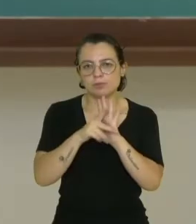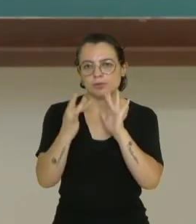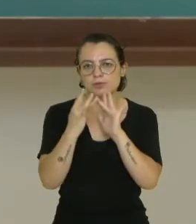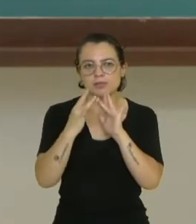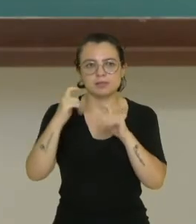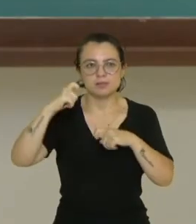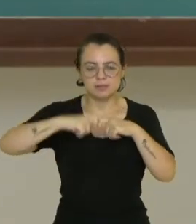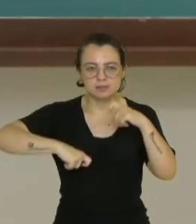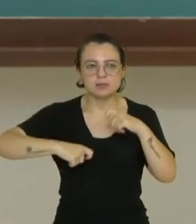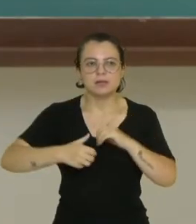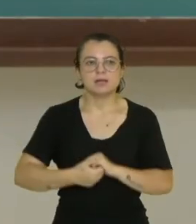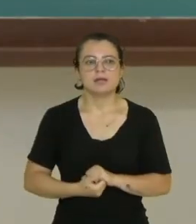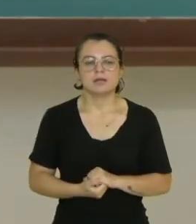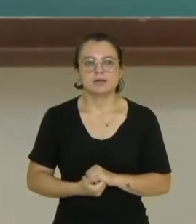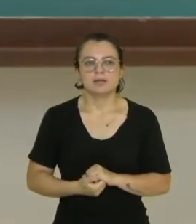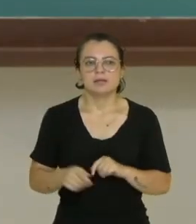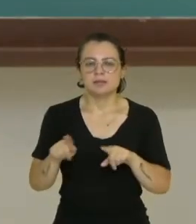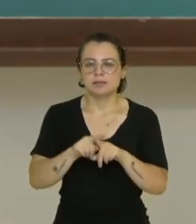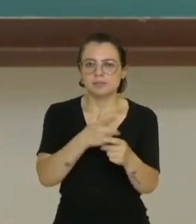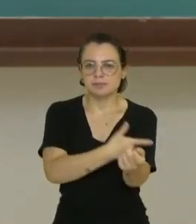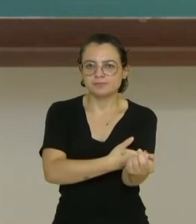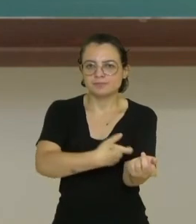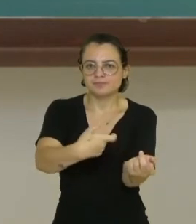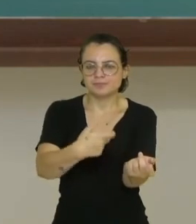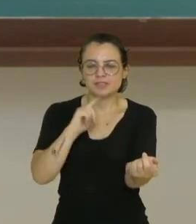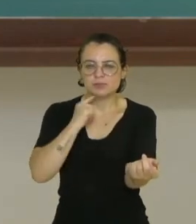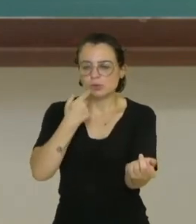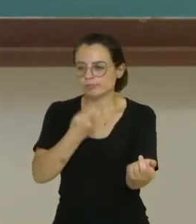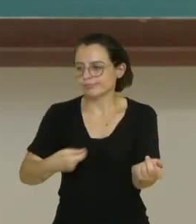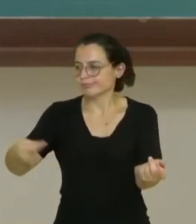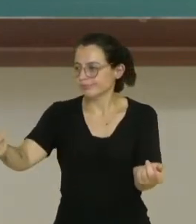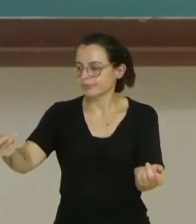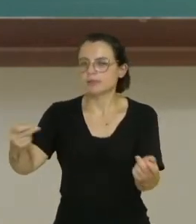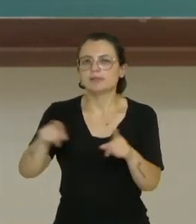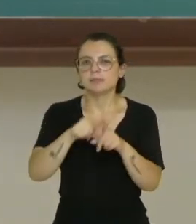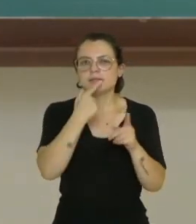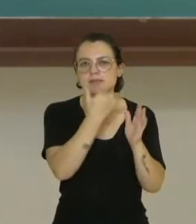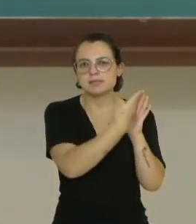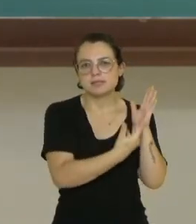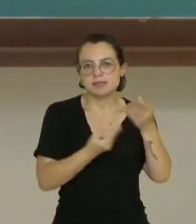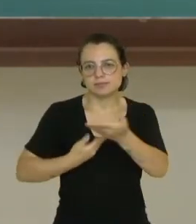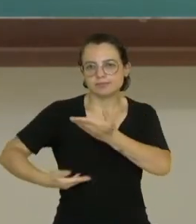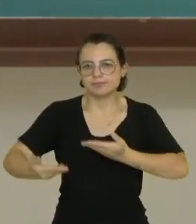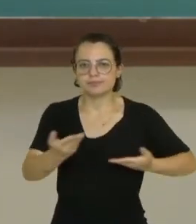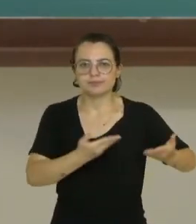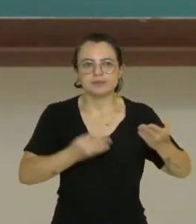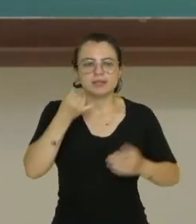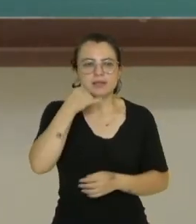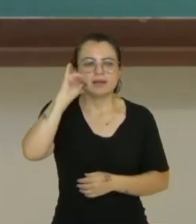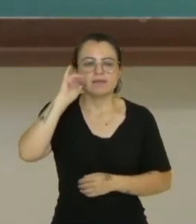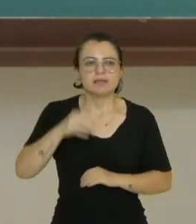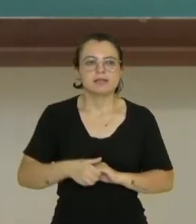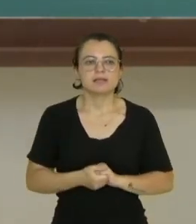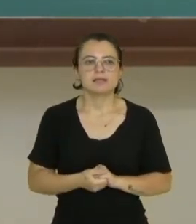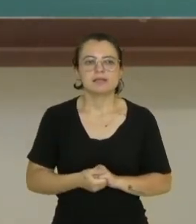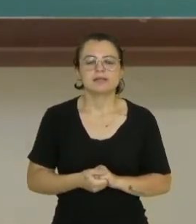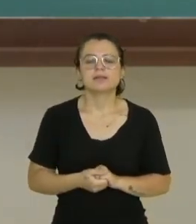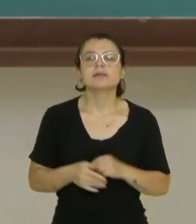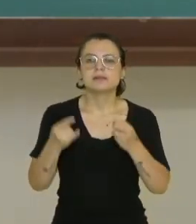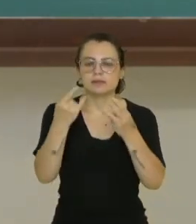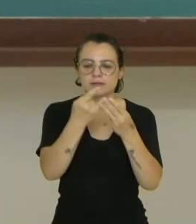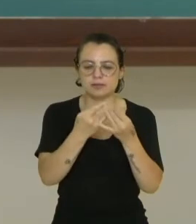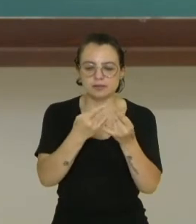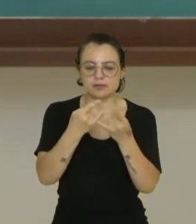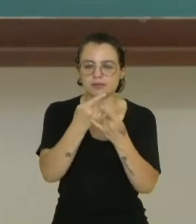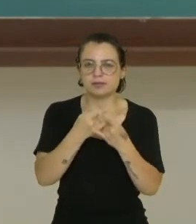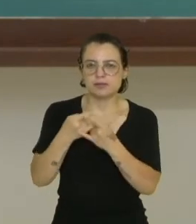sexual, compartilhamento de seringas contaminadas, Transfusão de sangue, forma de prevenção utilizar preservativo